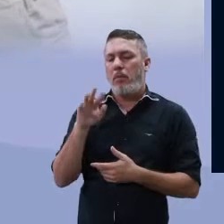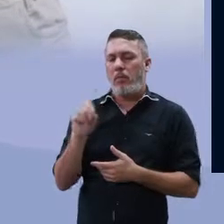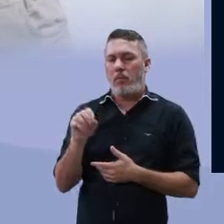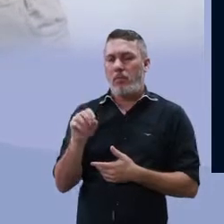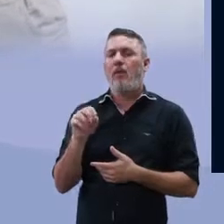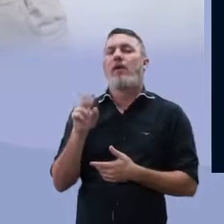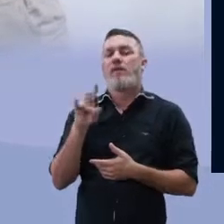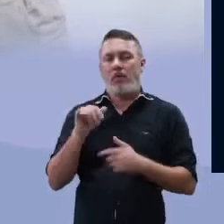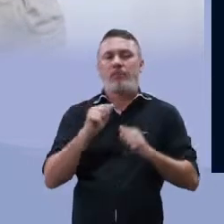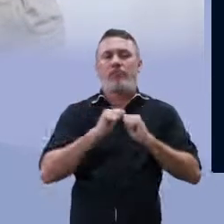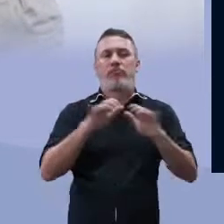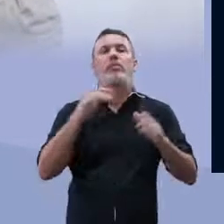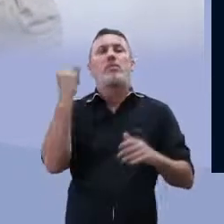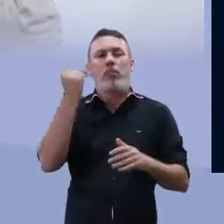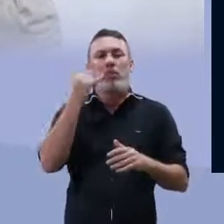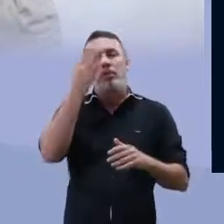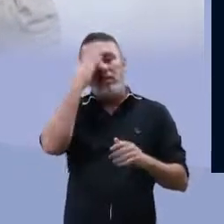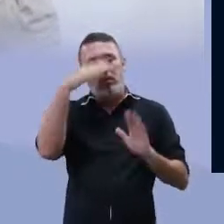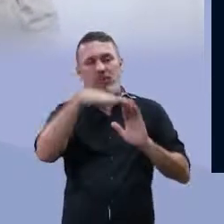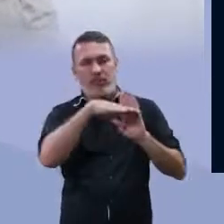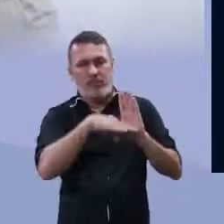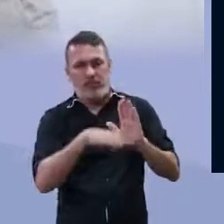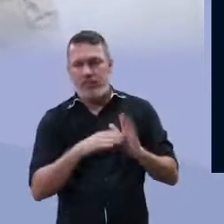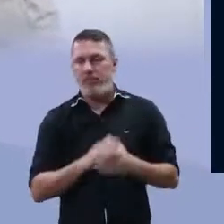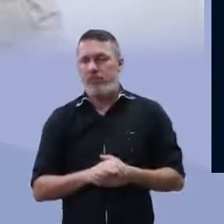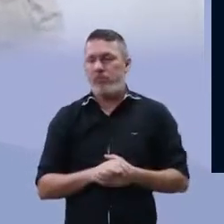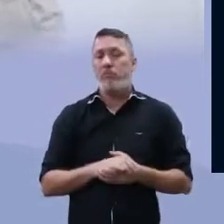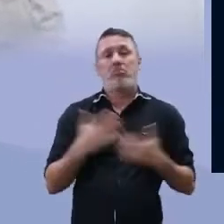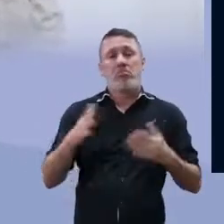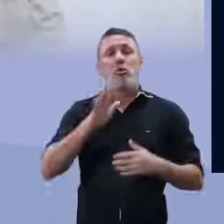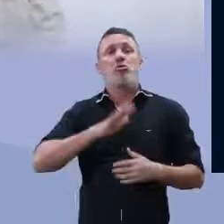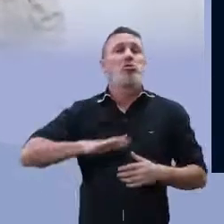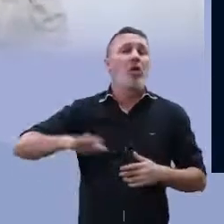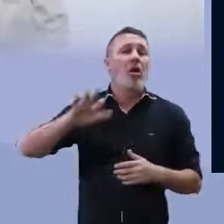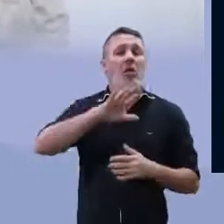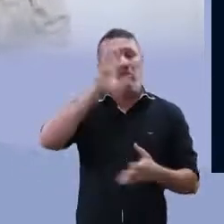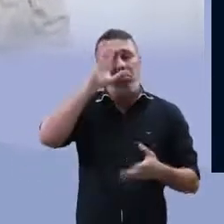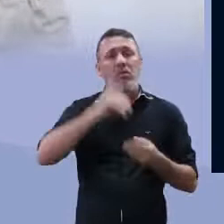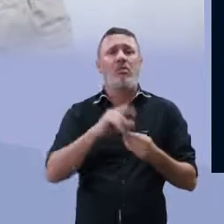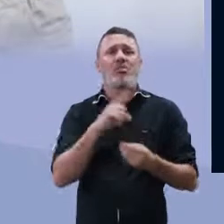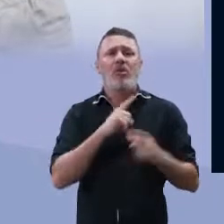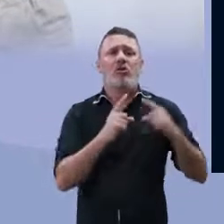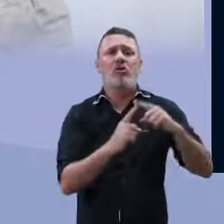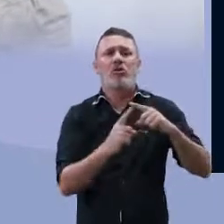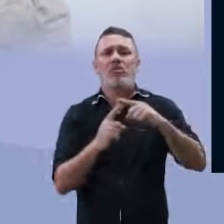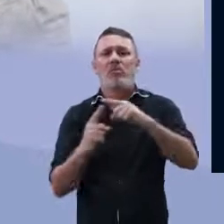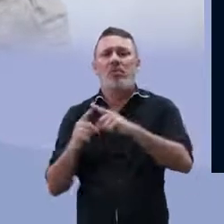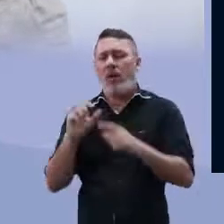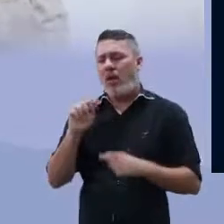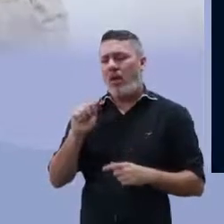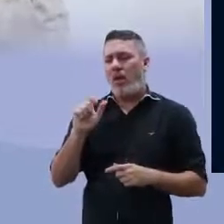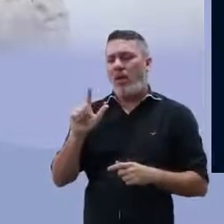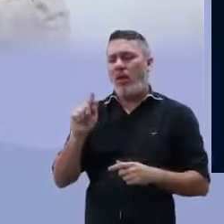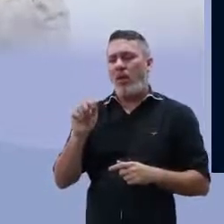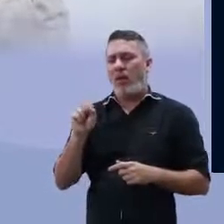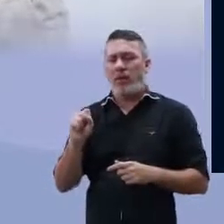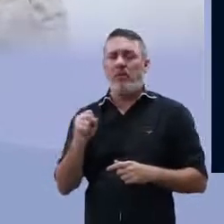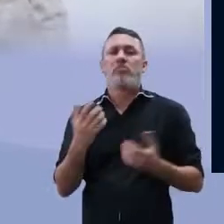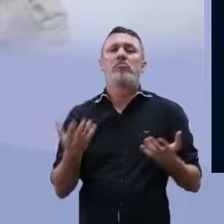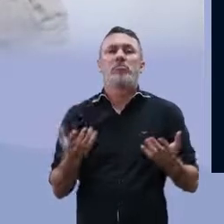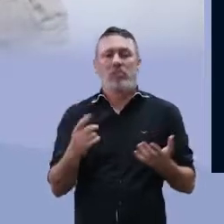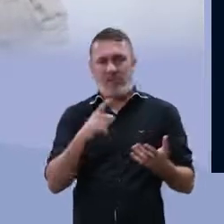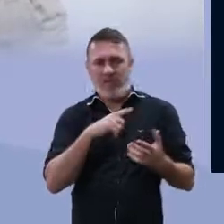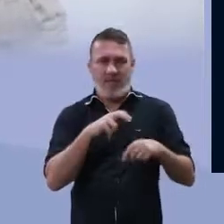pigmentos. Então isso vai ser importante na hora da gente classificá-las. No geral, quais são os tipos de algas que a gente tem?